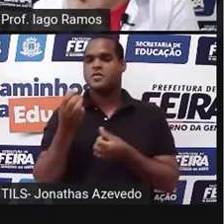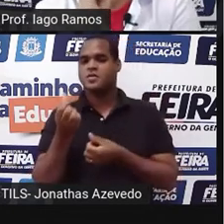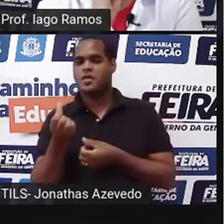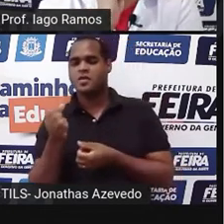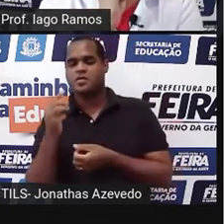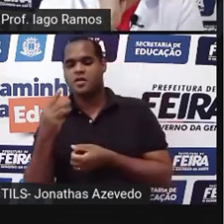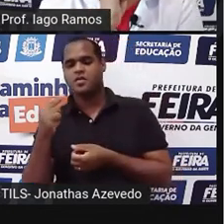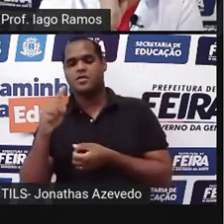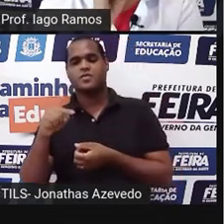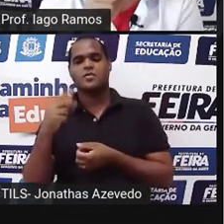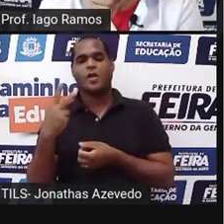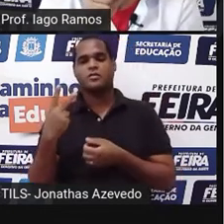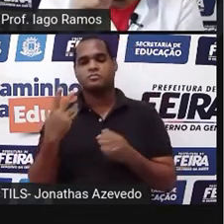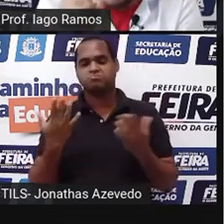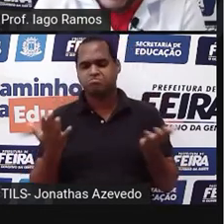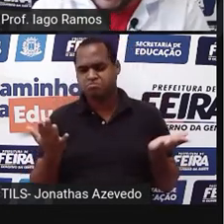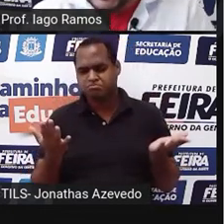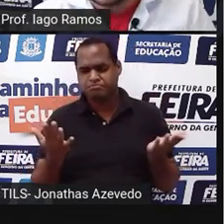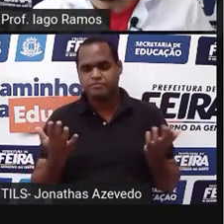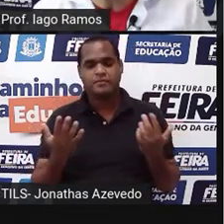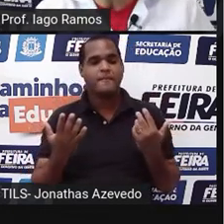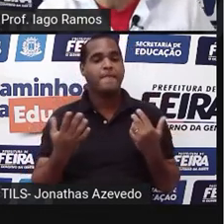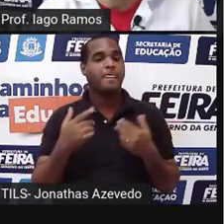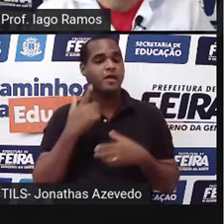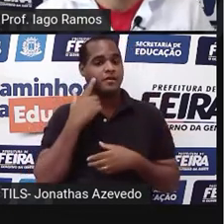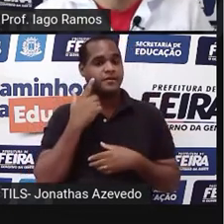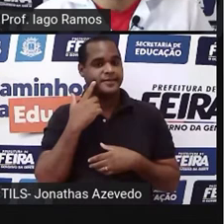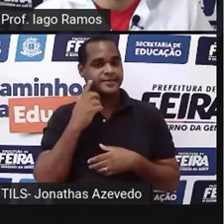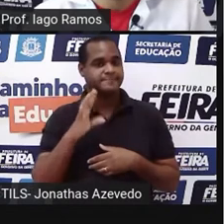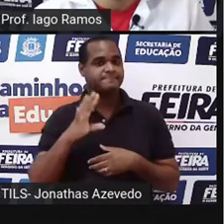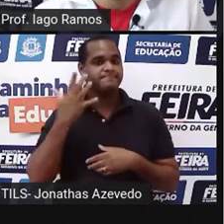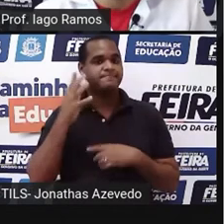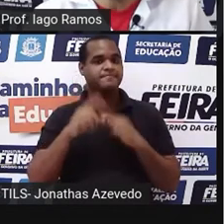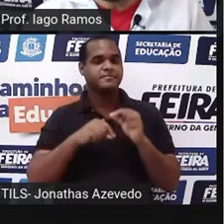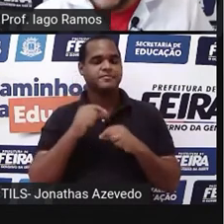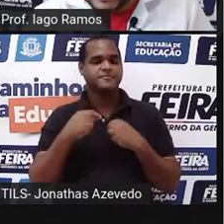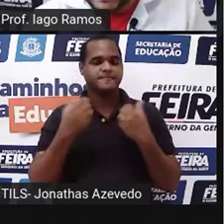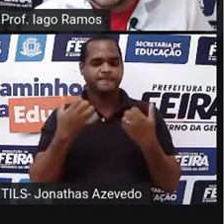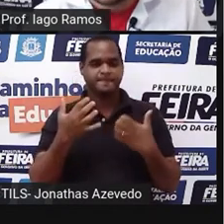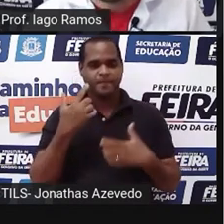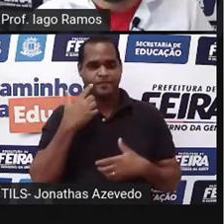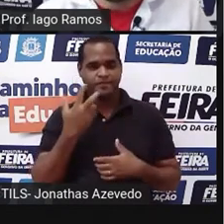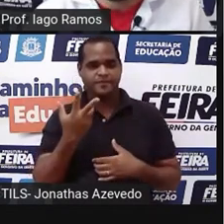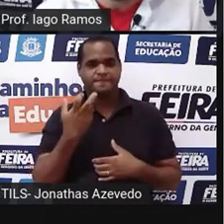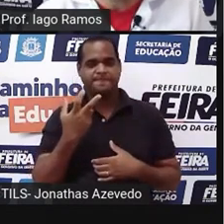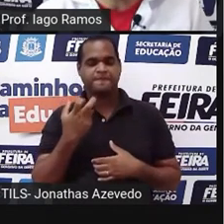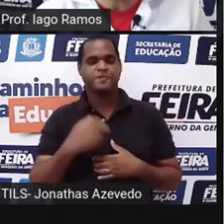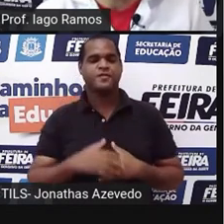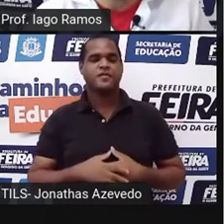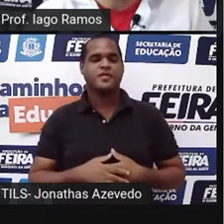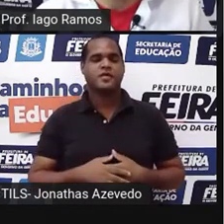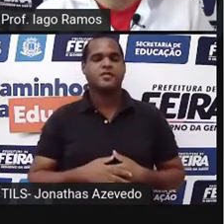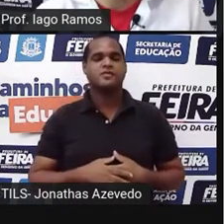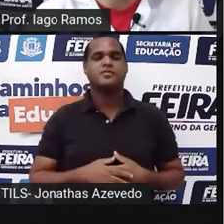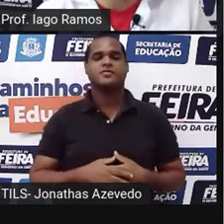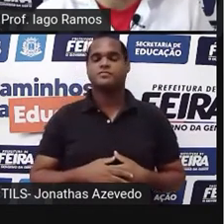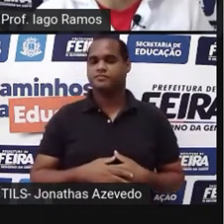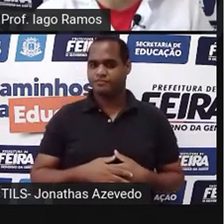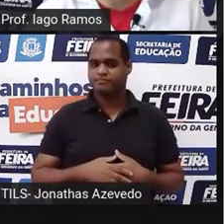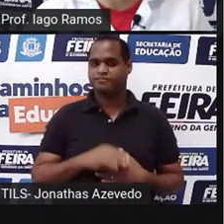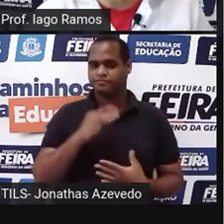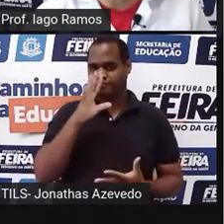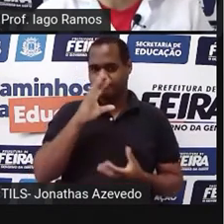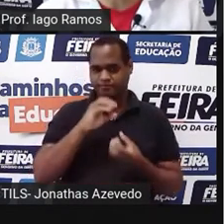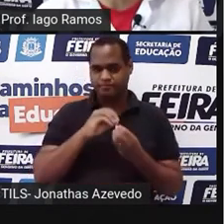7,2. Aconteceu isso aqui. Se liga. Aconteceu que os